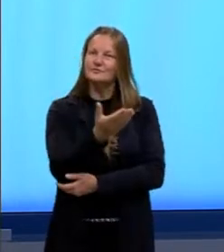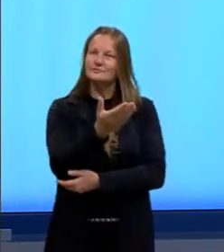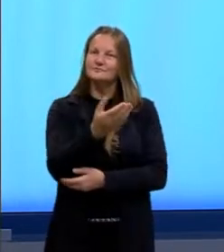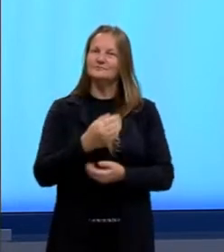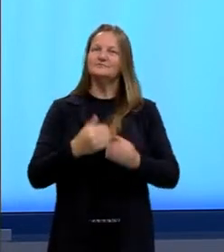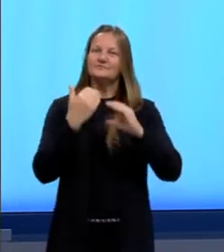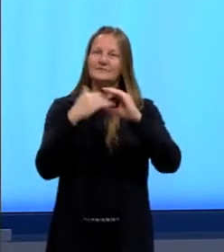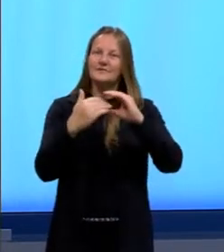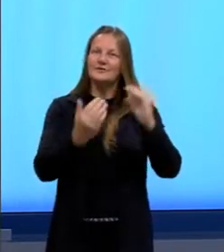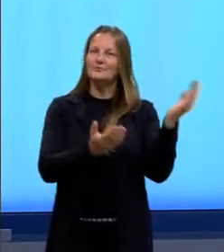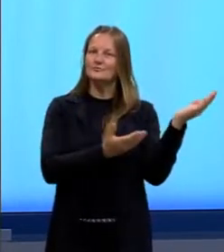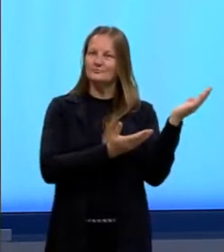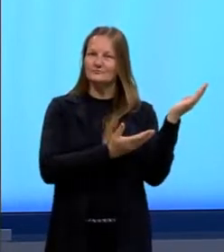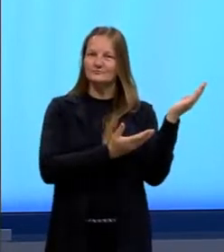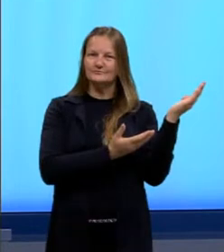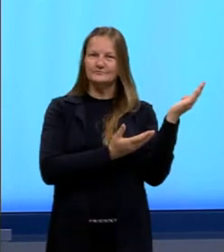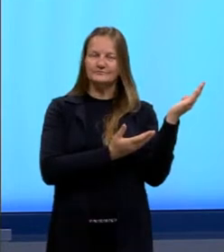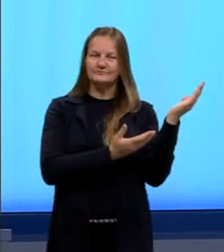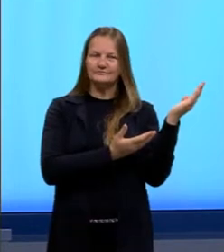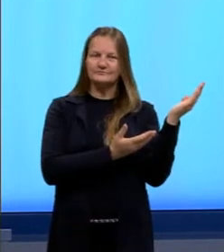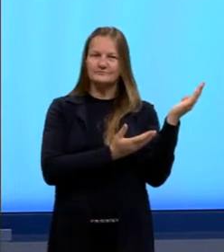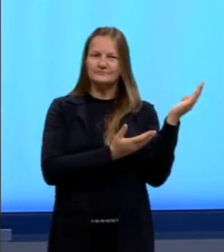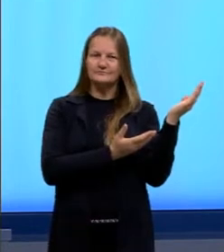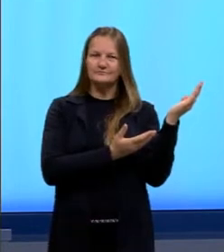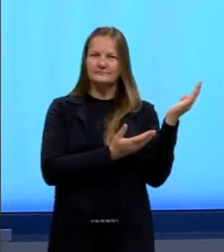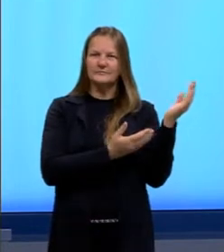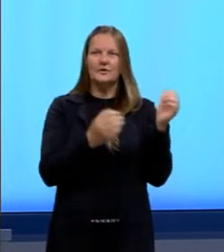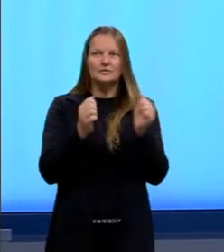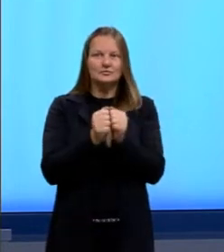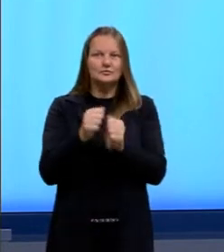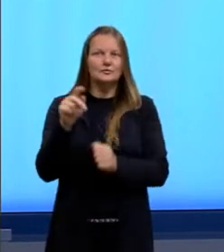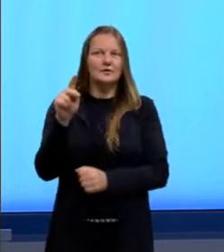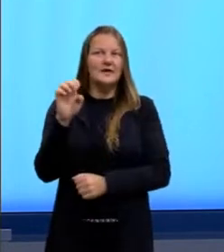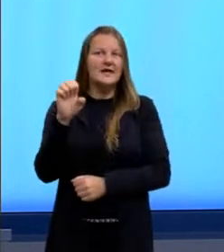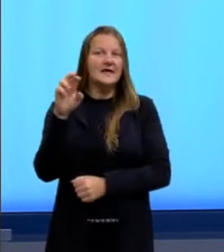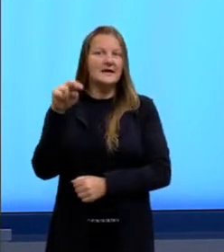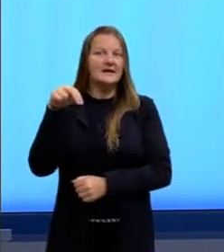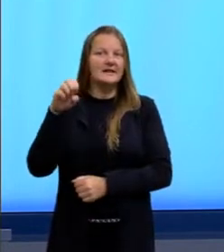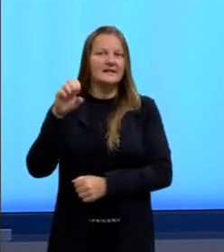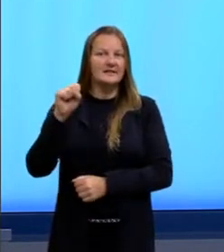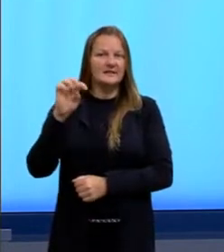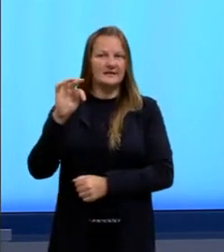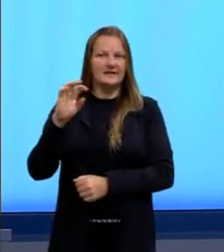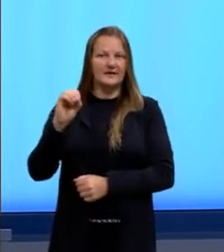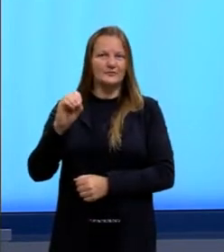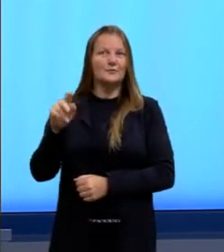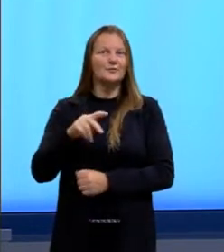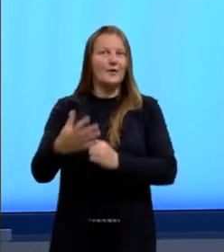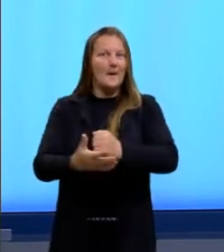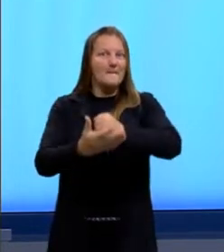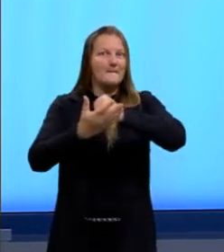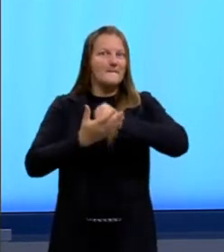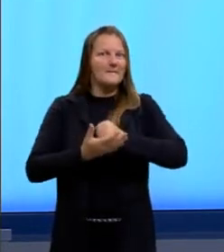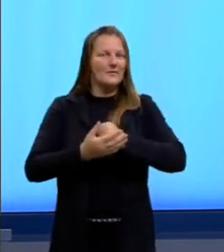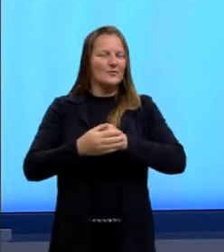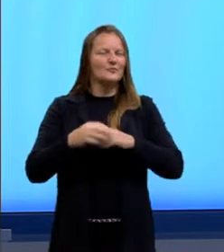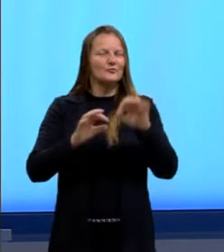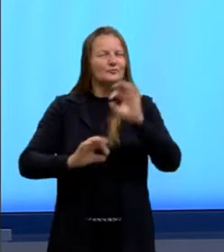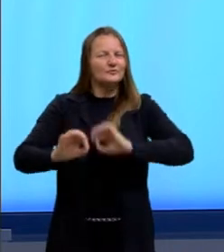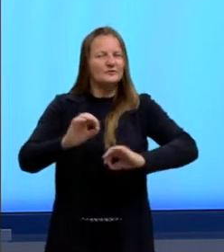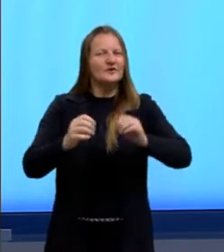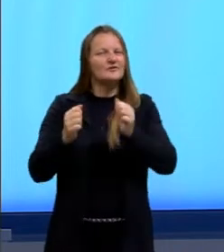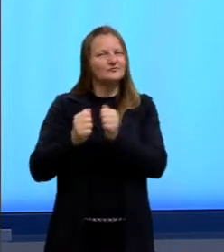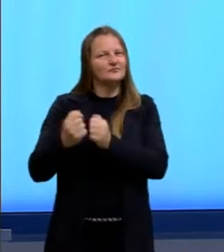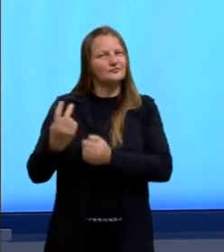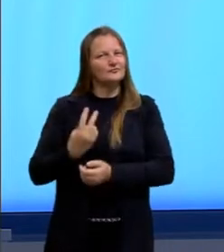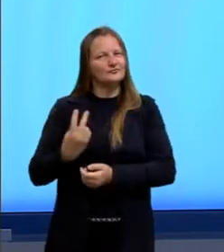e-mail e junto comigo tá o professor Ernesto, né, que me ajuda sempre a construir as aulas para o